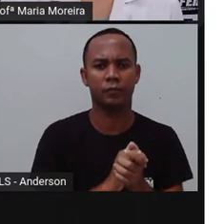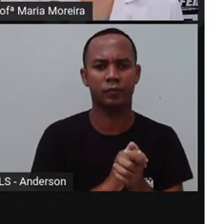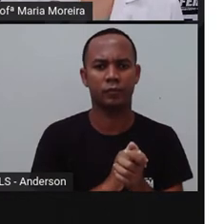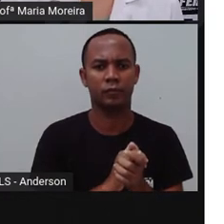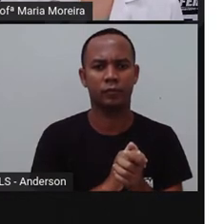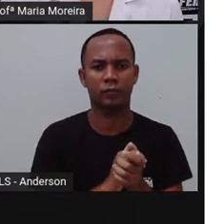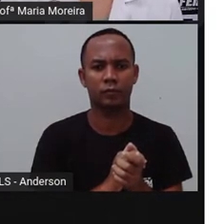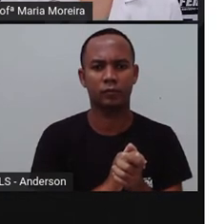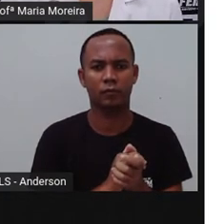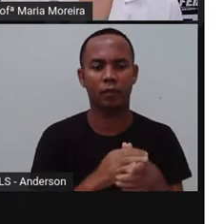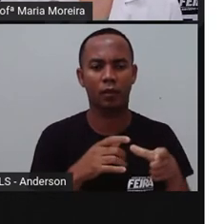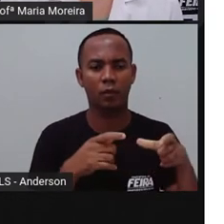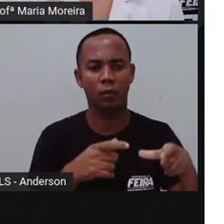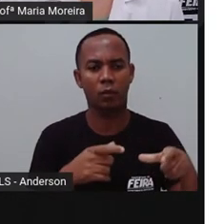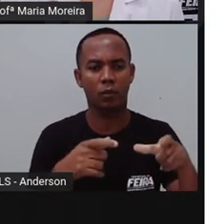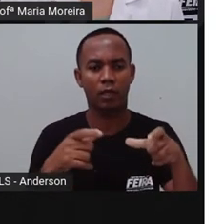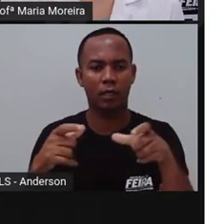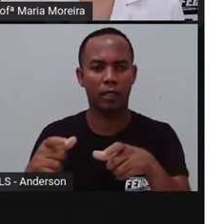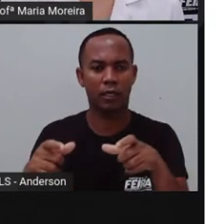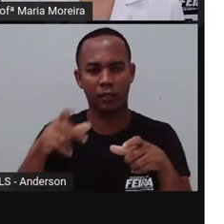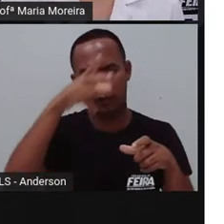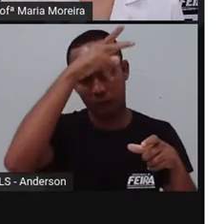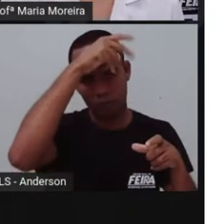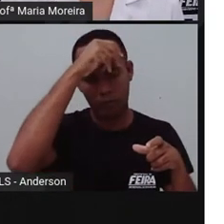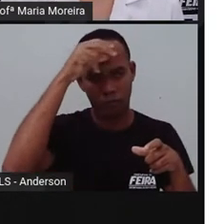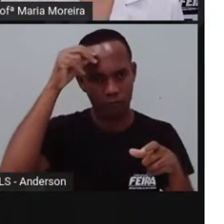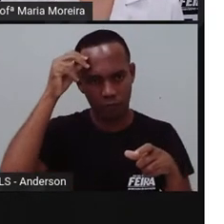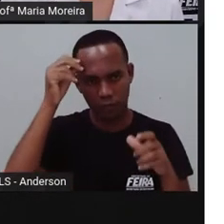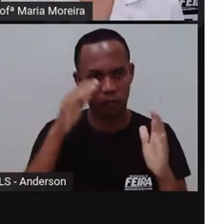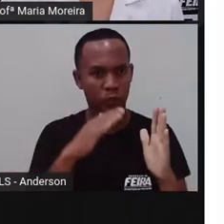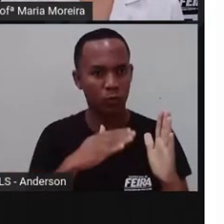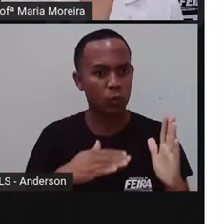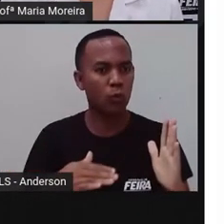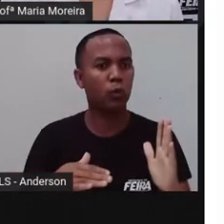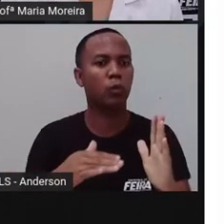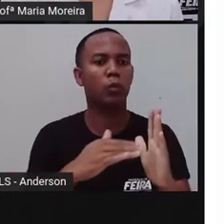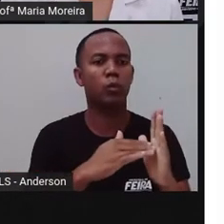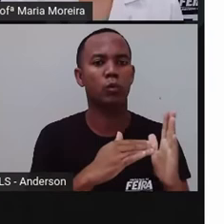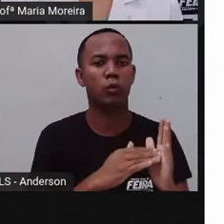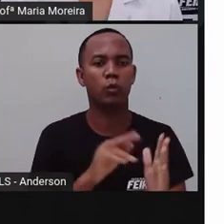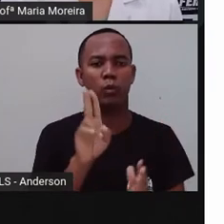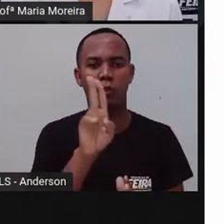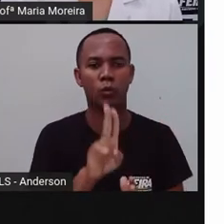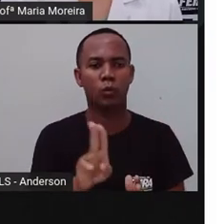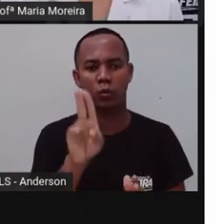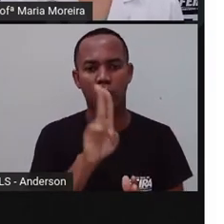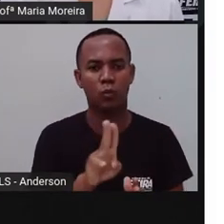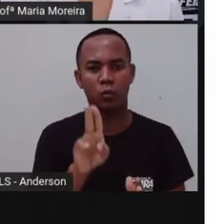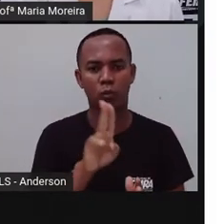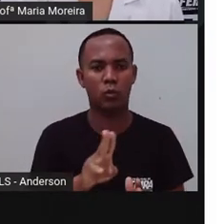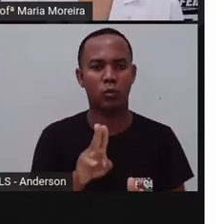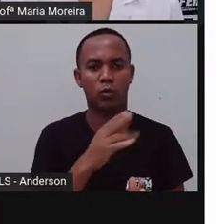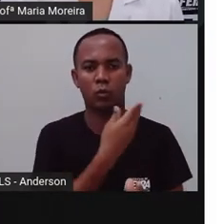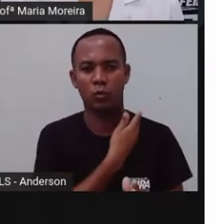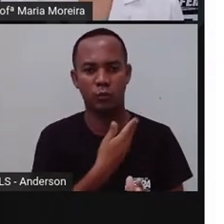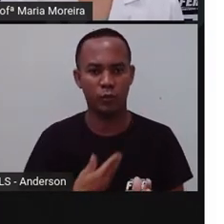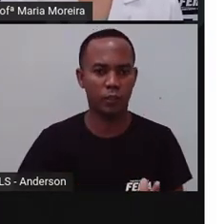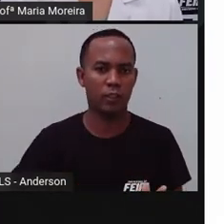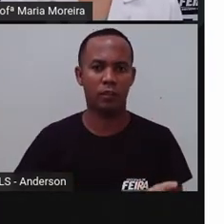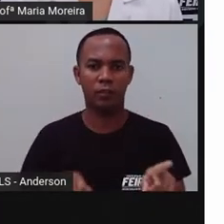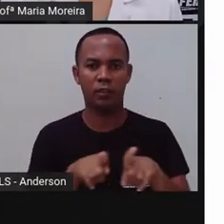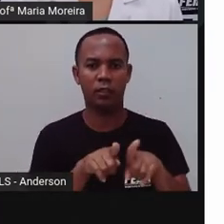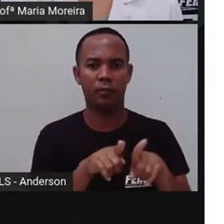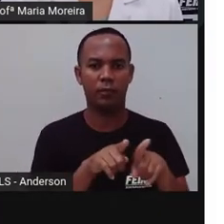Bom, espaços públicos são todos os lugares de uso público acessíveis e agradáveis,